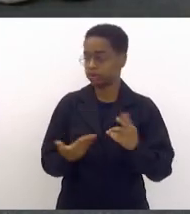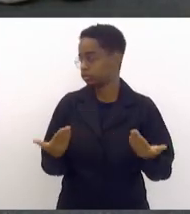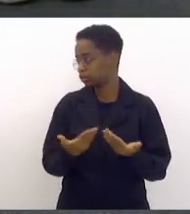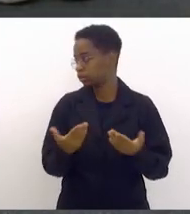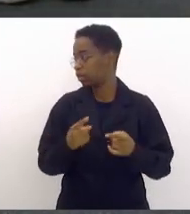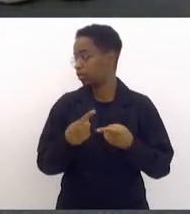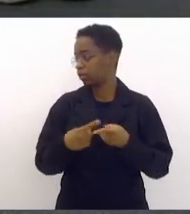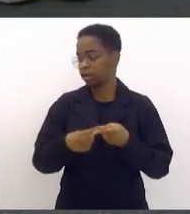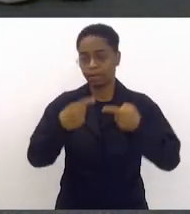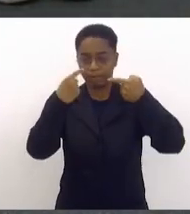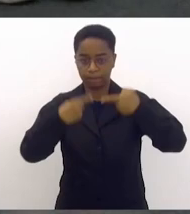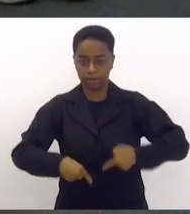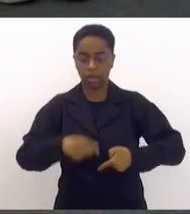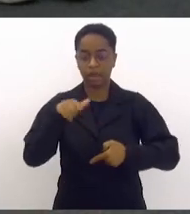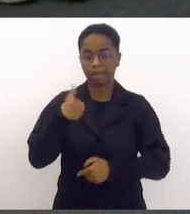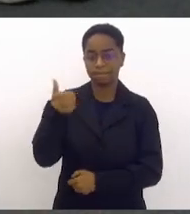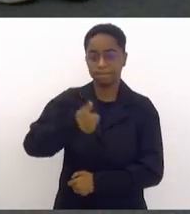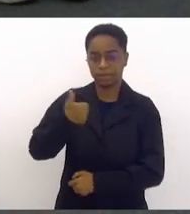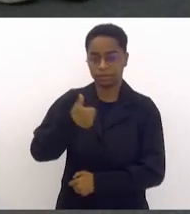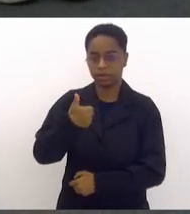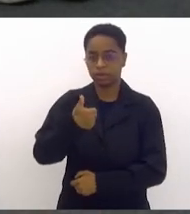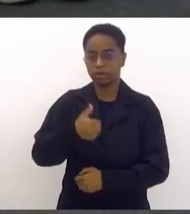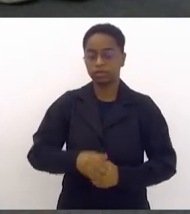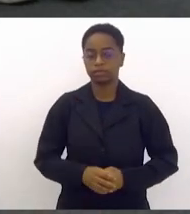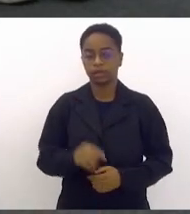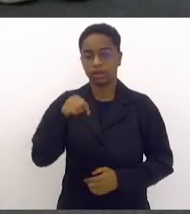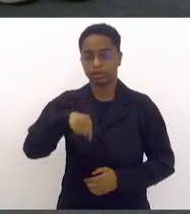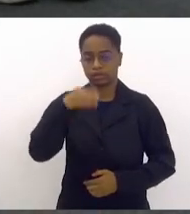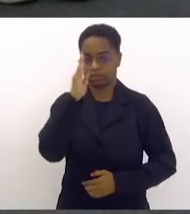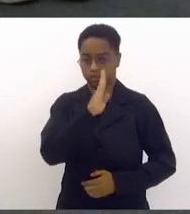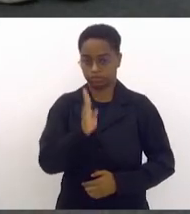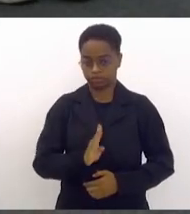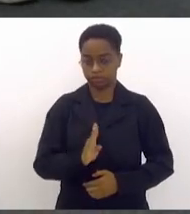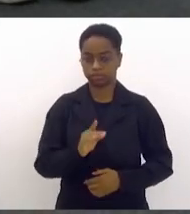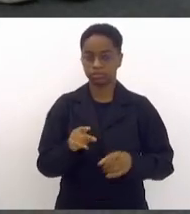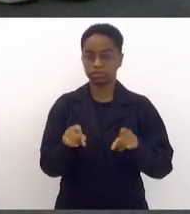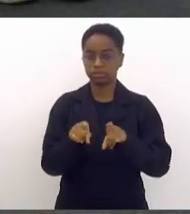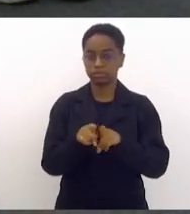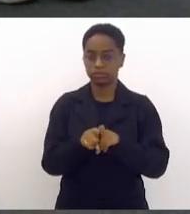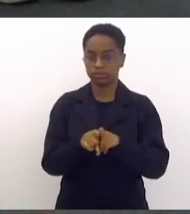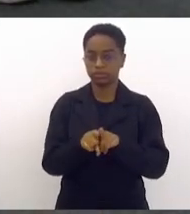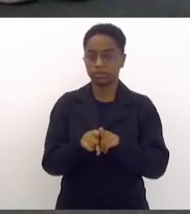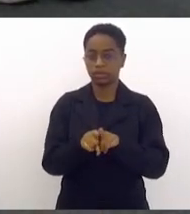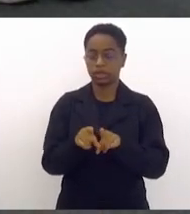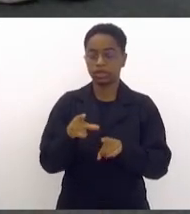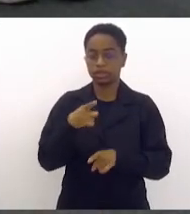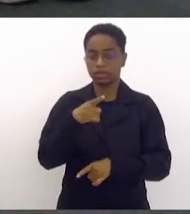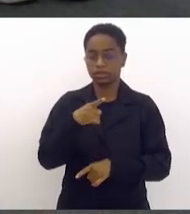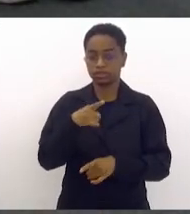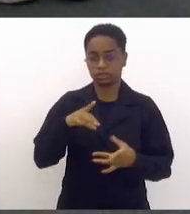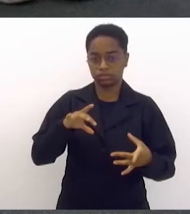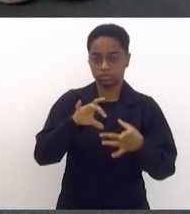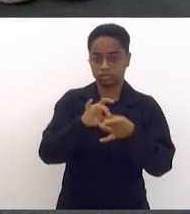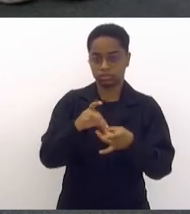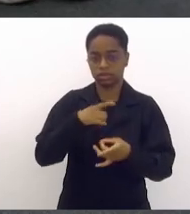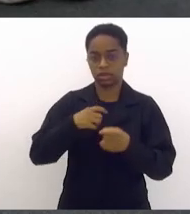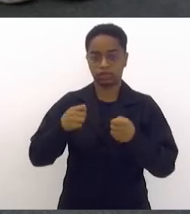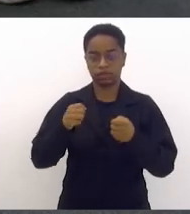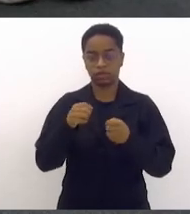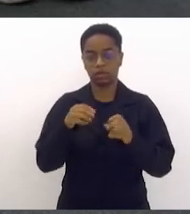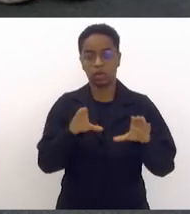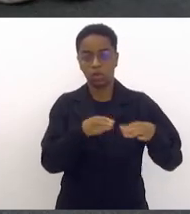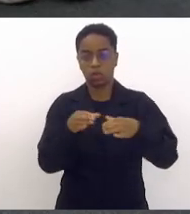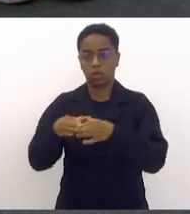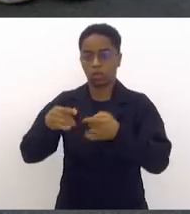Batalha do Real foi uma das pioneiras e primeiras aqui do Brasil e que teve, dentre os MCs batalhando,